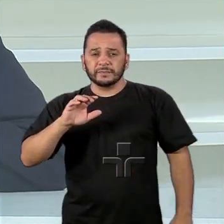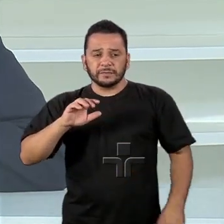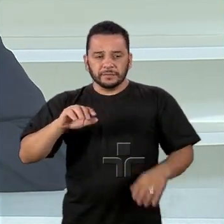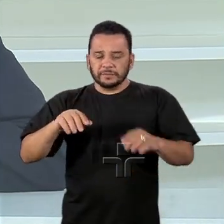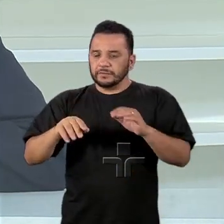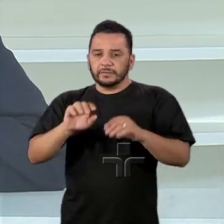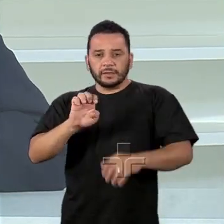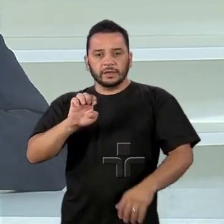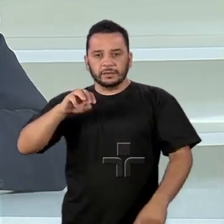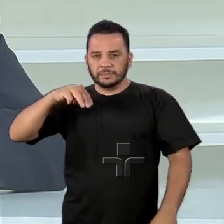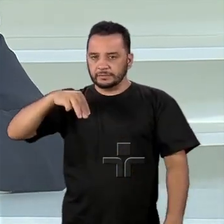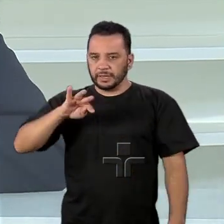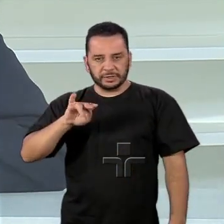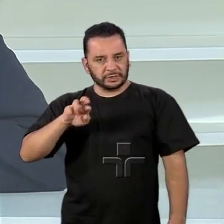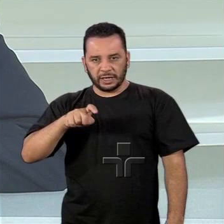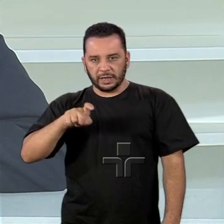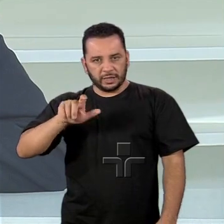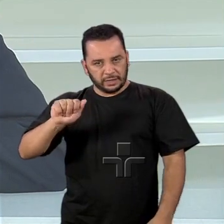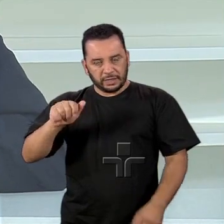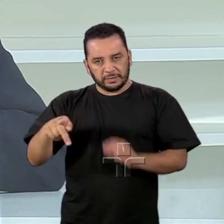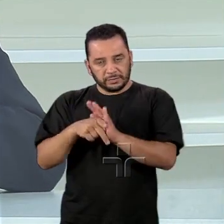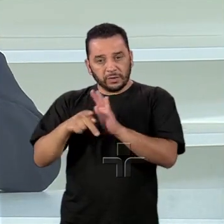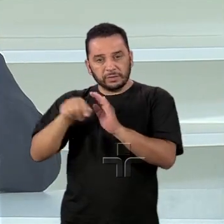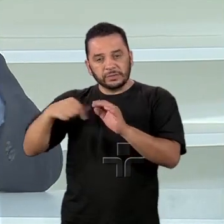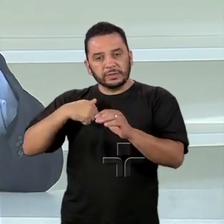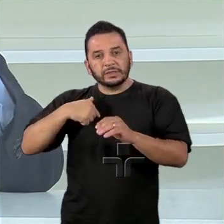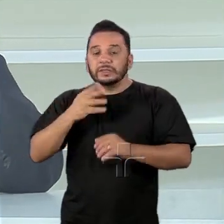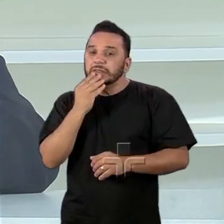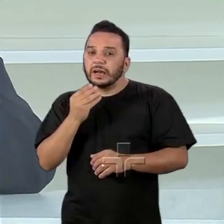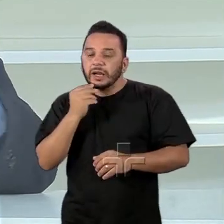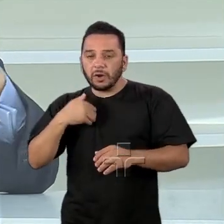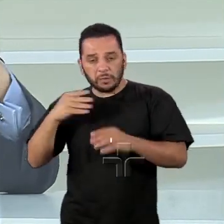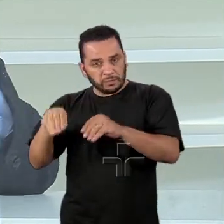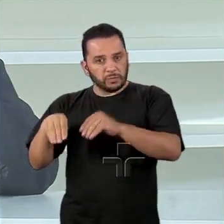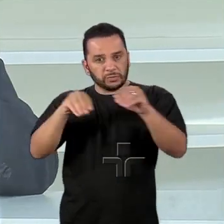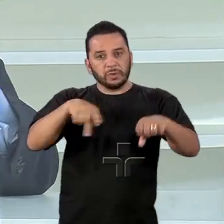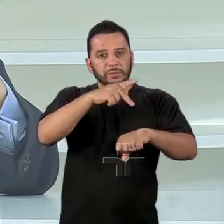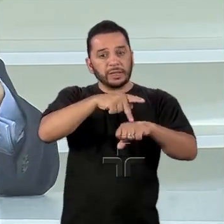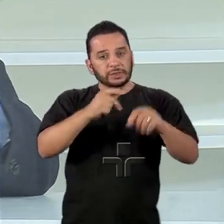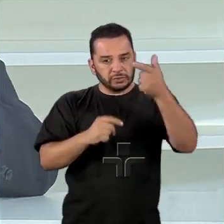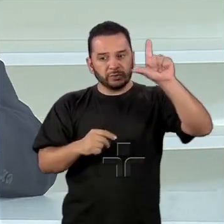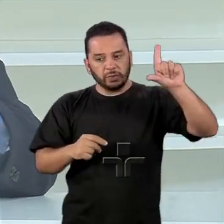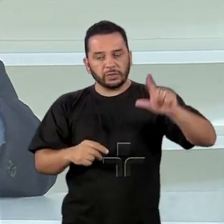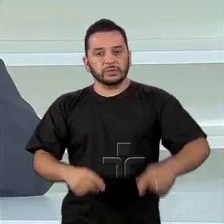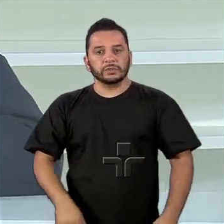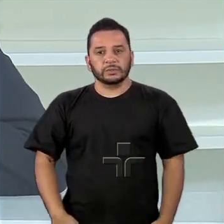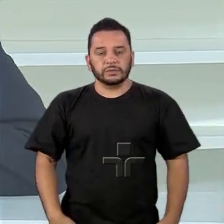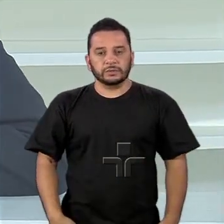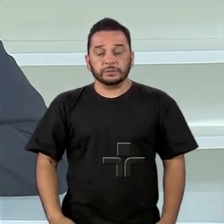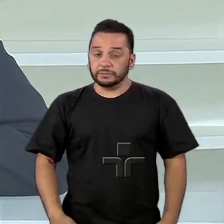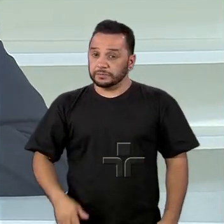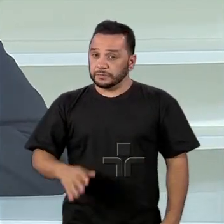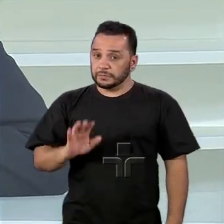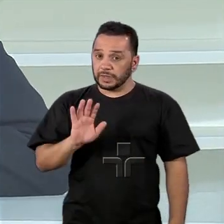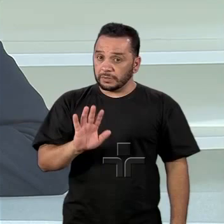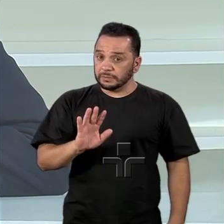Jerusalém. É o que declarou. Quer dizer, você pegando as declarações e o programa,